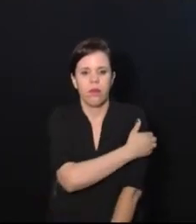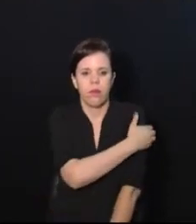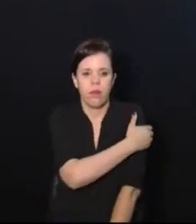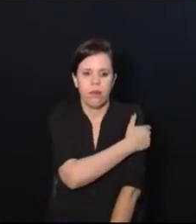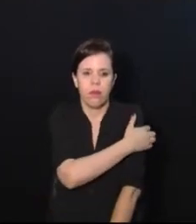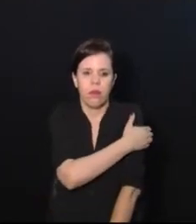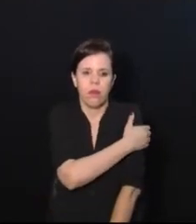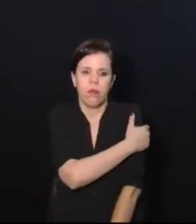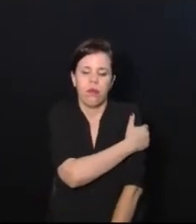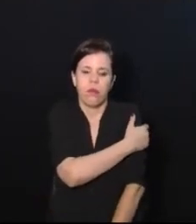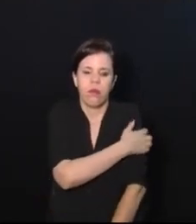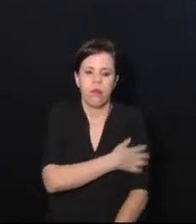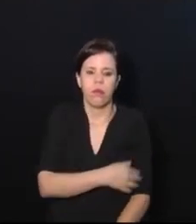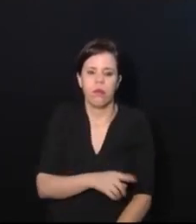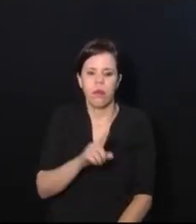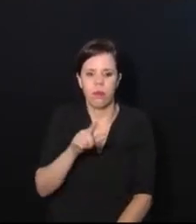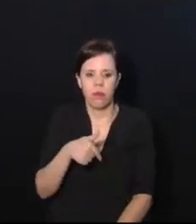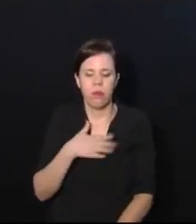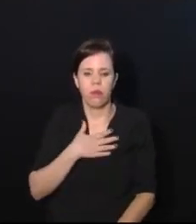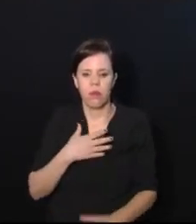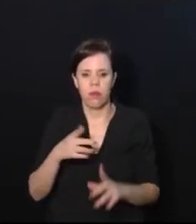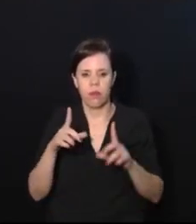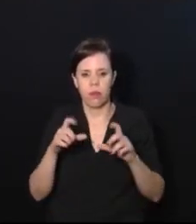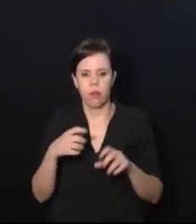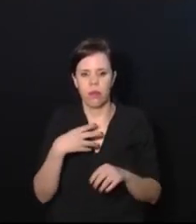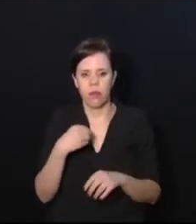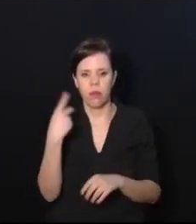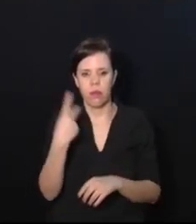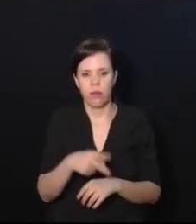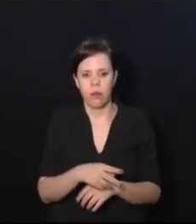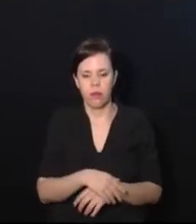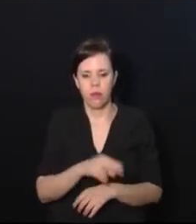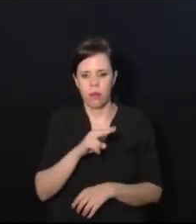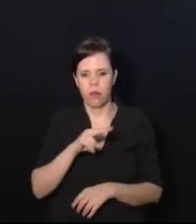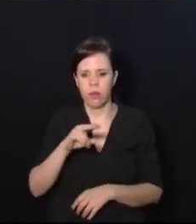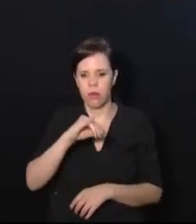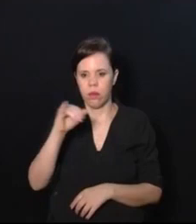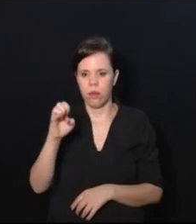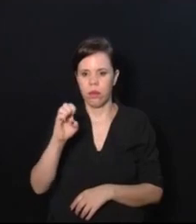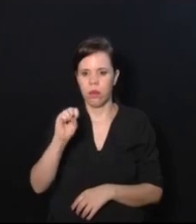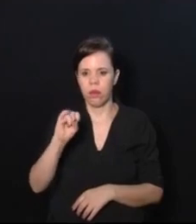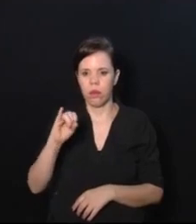Isso daí é uma foto da minha filha. O nome dela é Jéssica Maia.